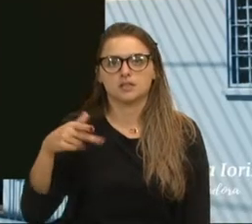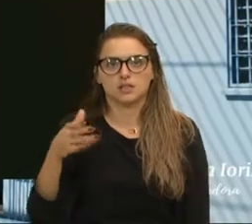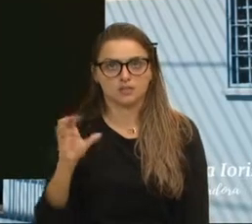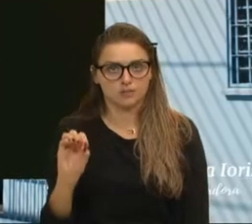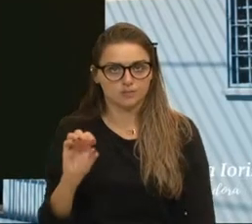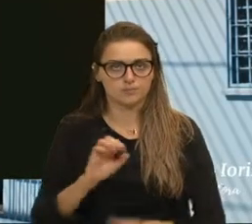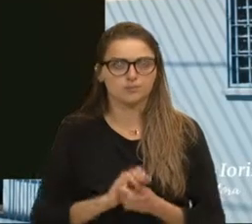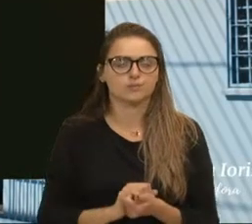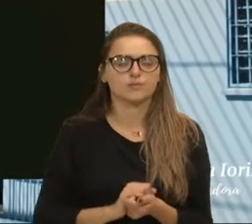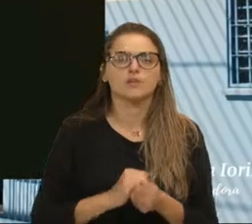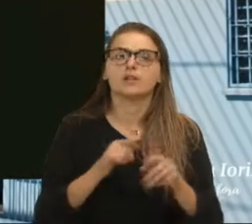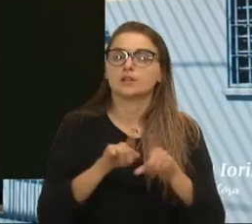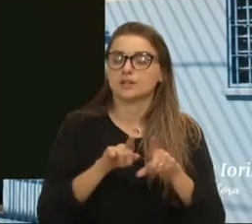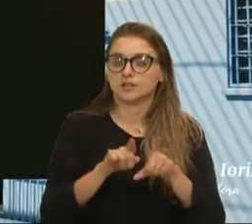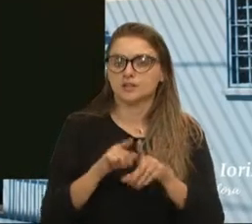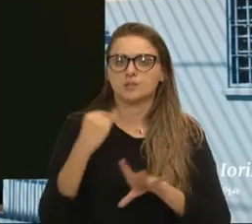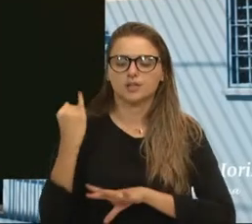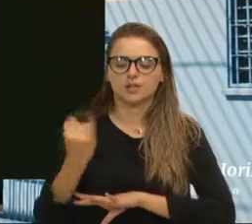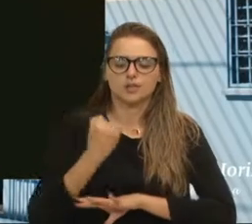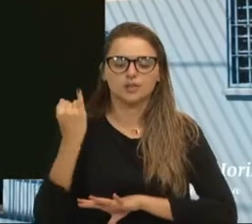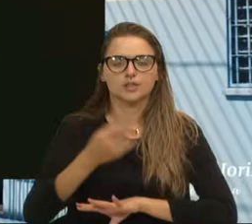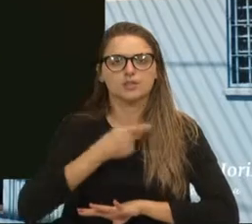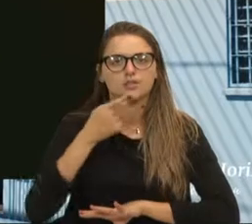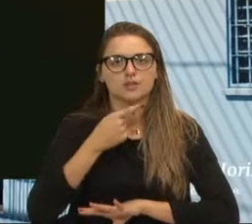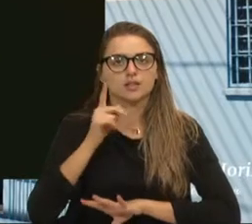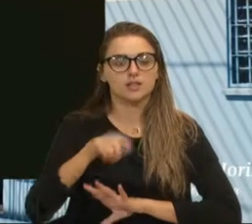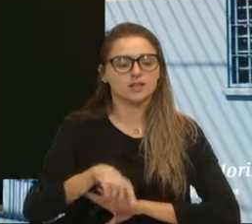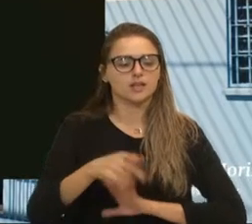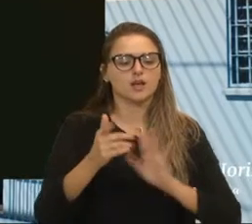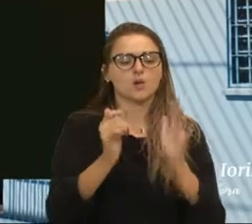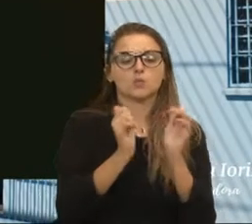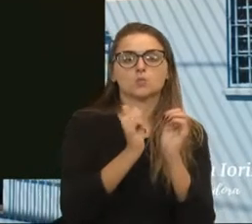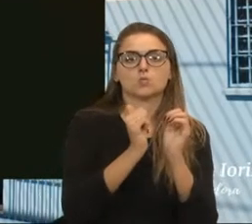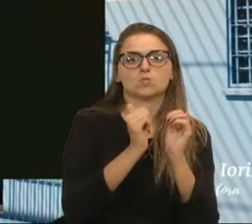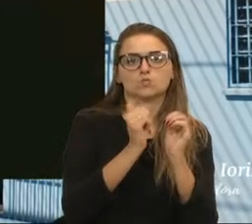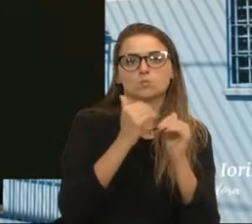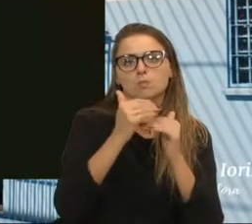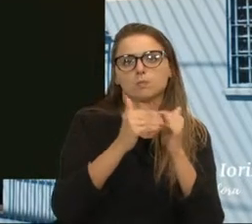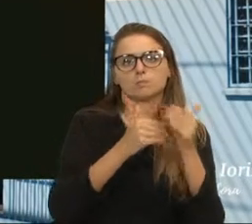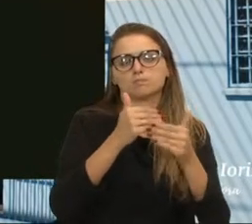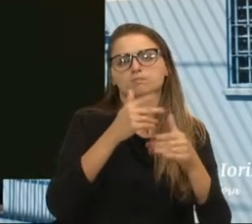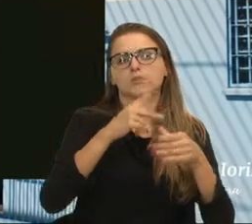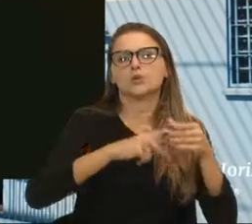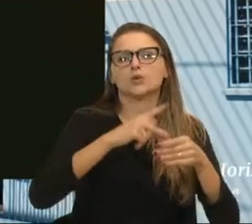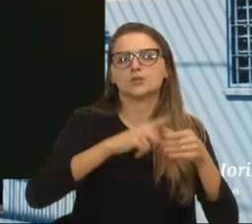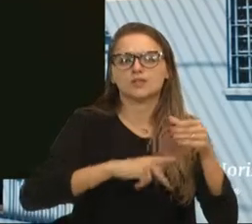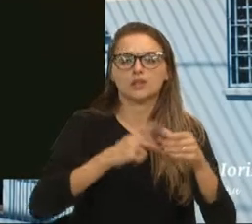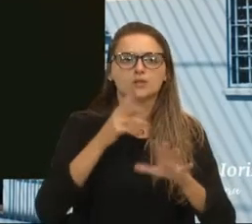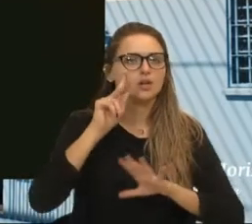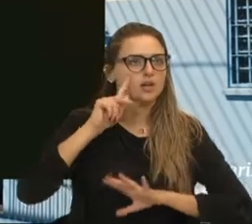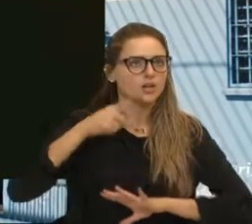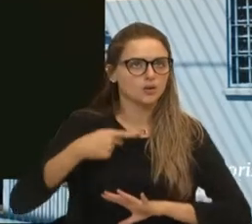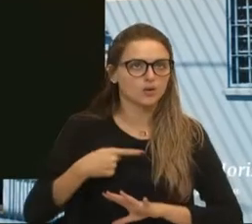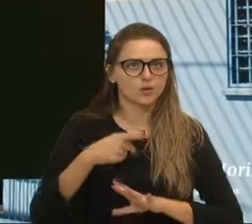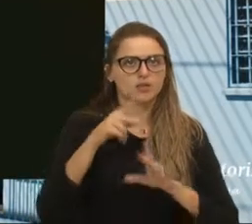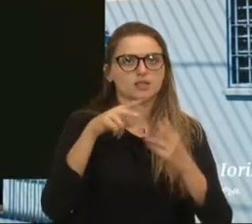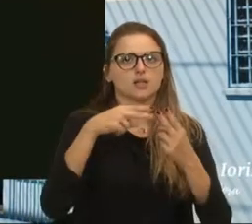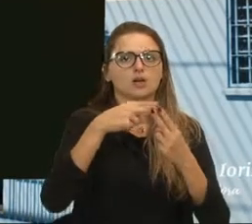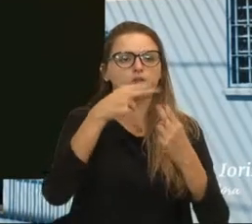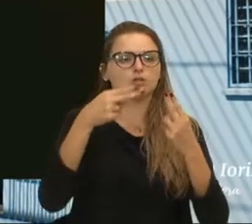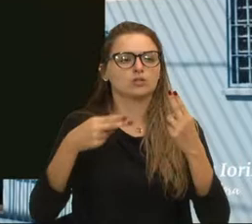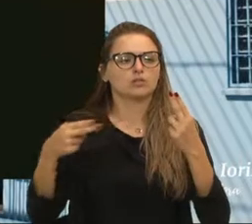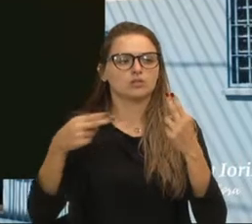É importante também dizer que é um sistema reconhecido pela ONU. Ele está presente em países como Argentina,